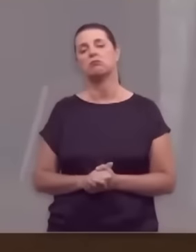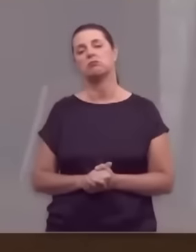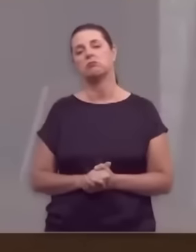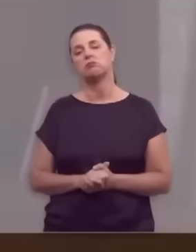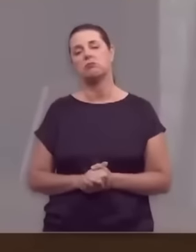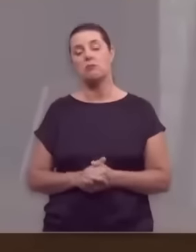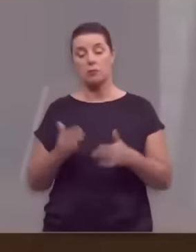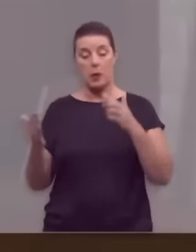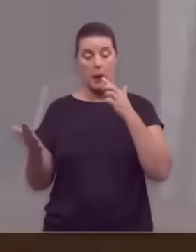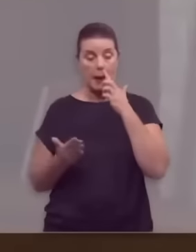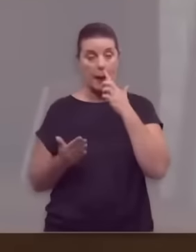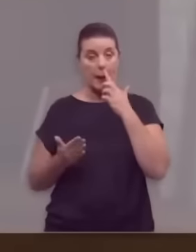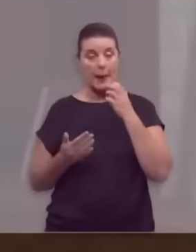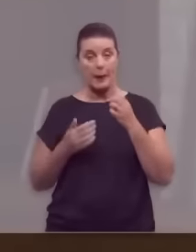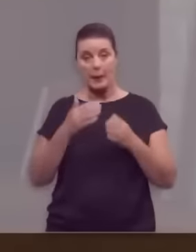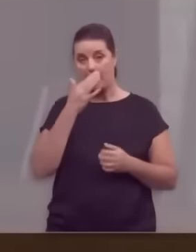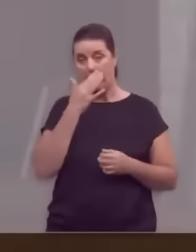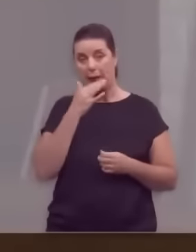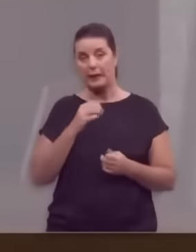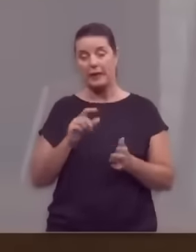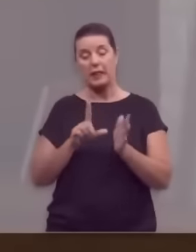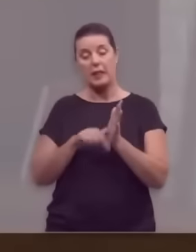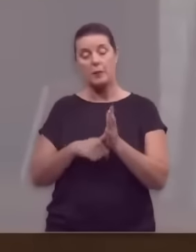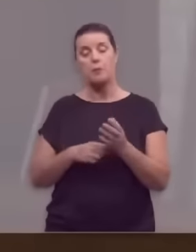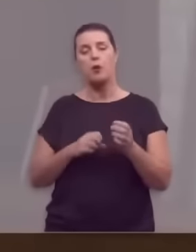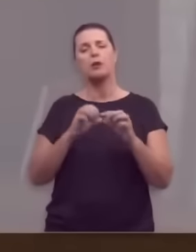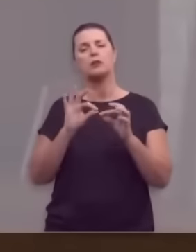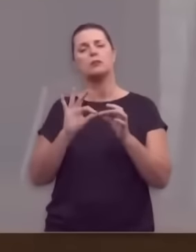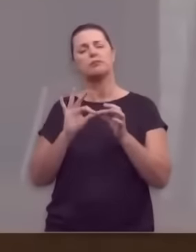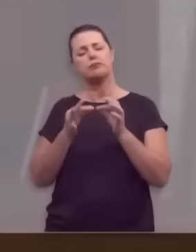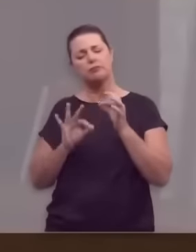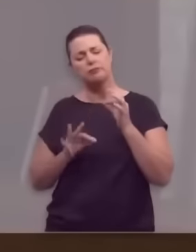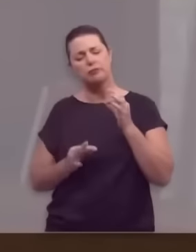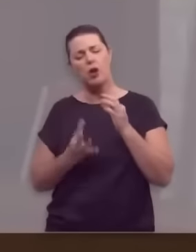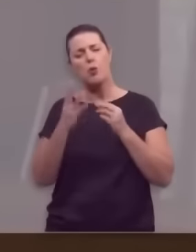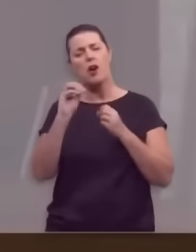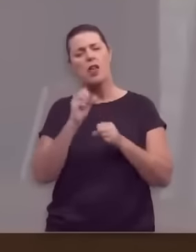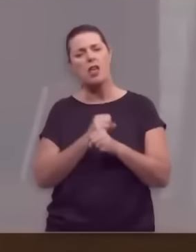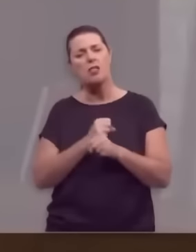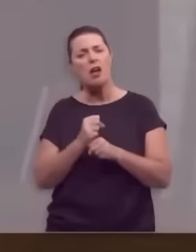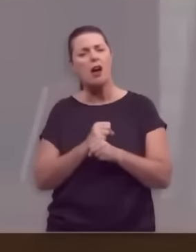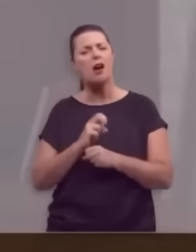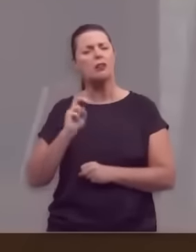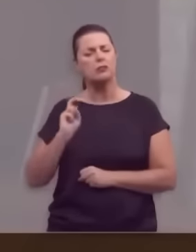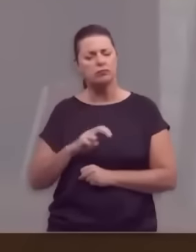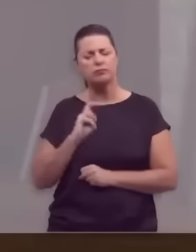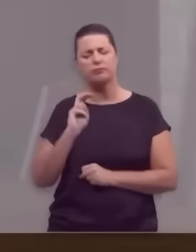E agora, depois de uma longa peregrinação de 40 anos,